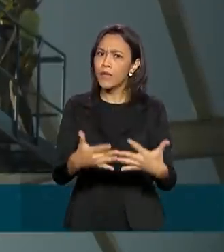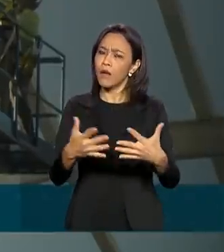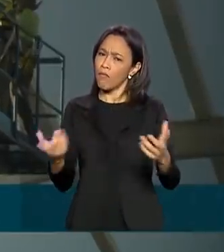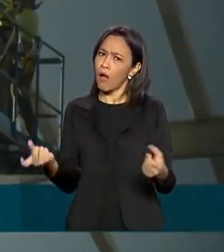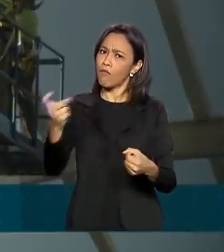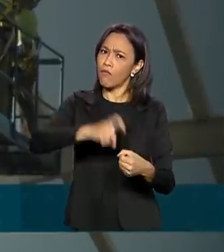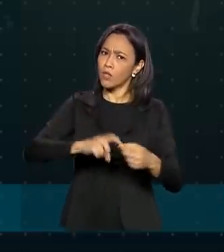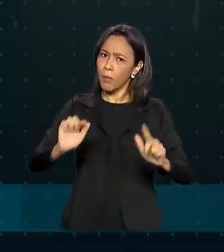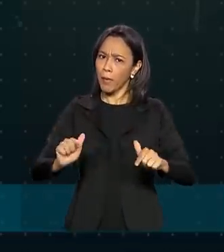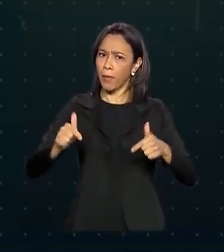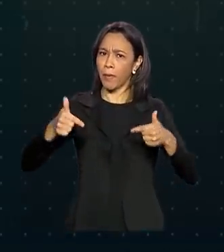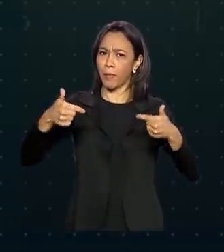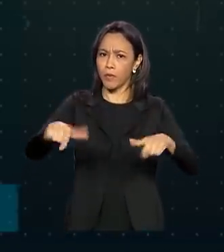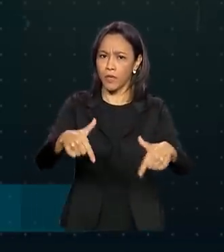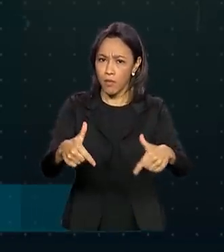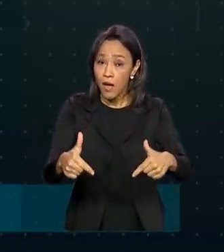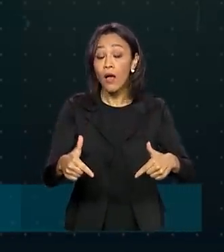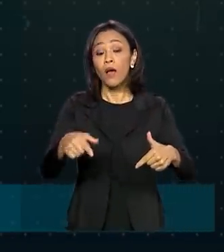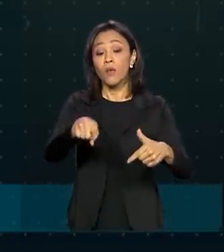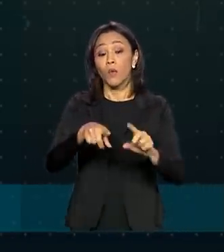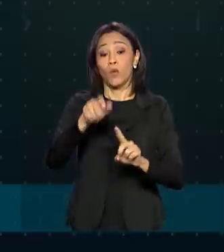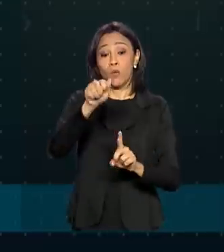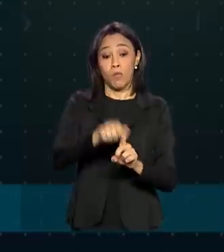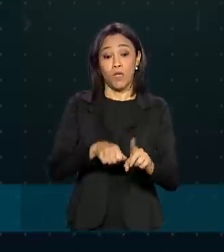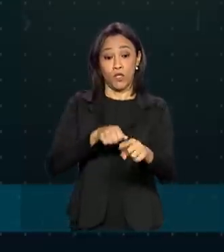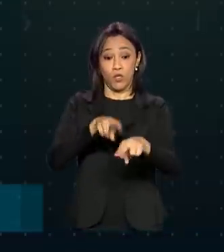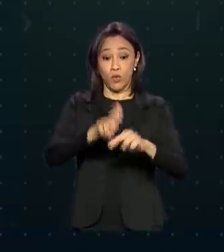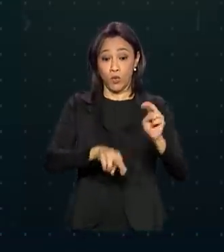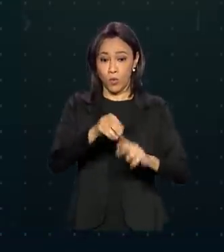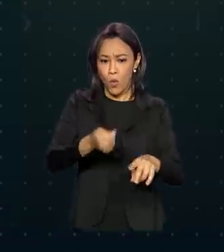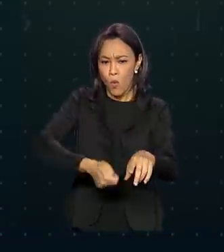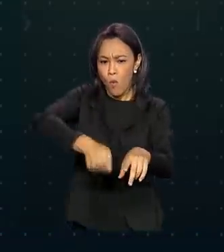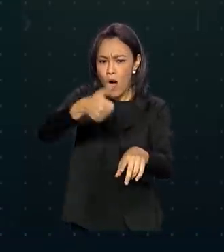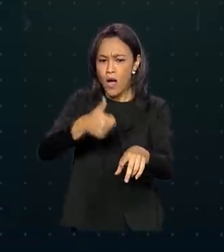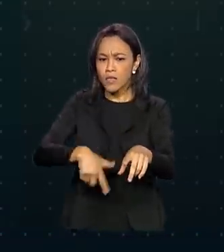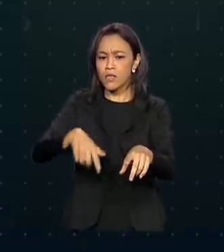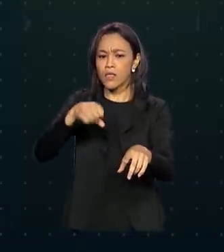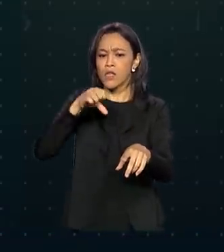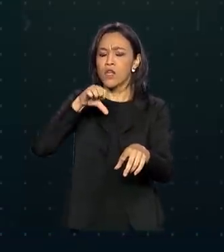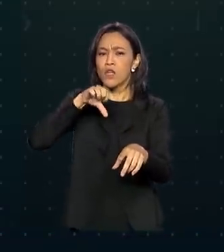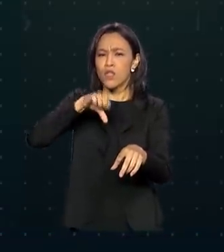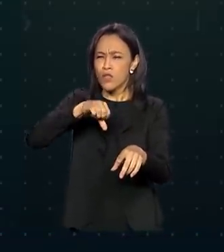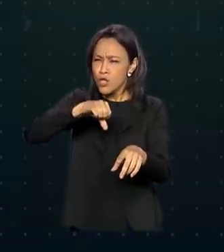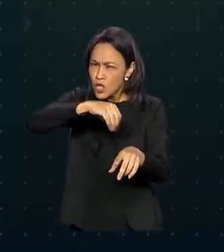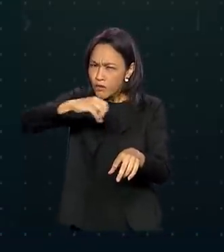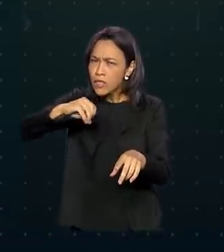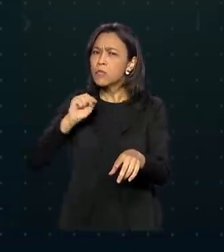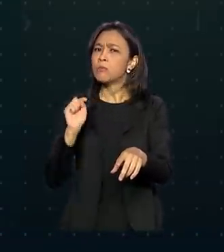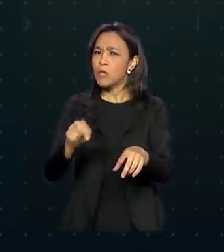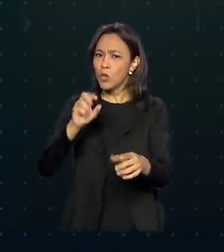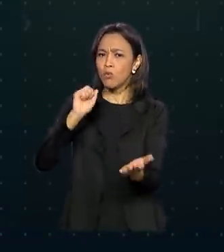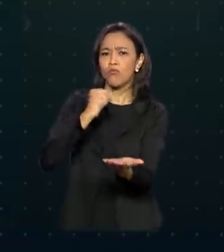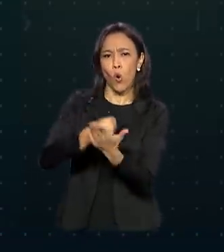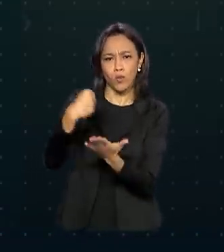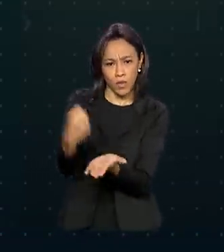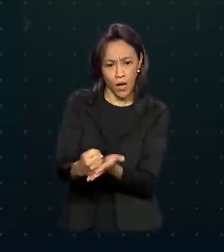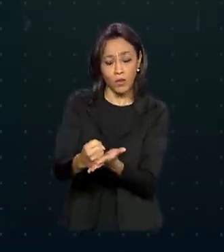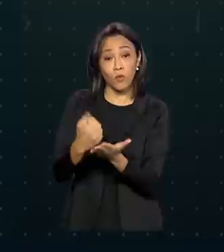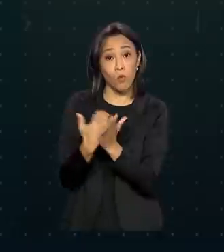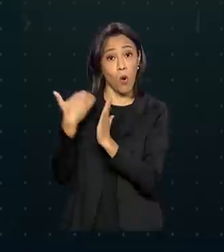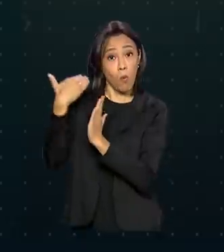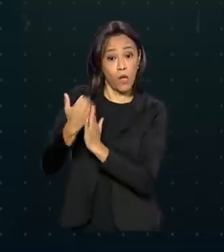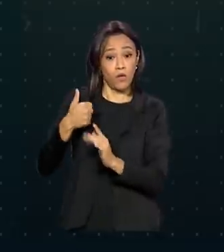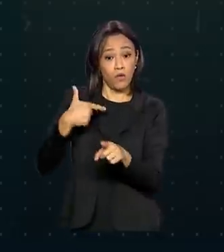mercado de trabalho. Em junho, foram registradas quase 900 mil novas admissões, um aumento de 24%